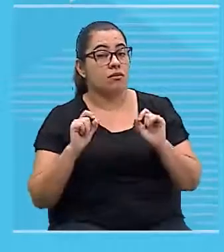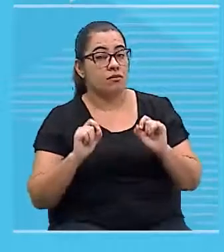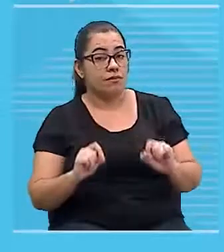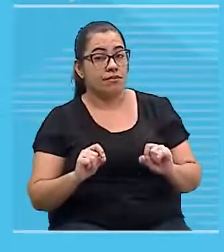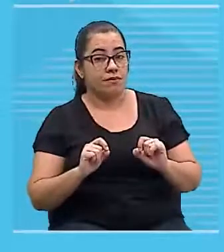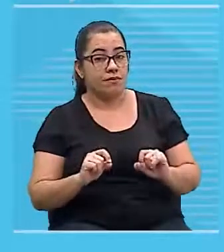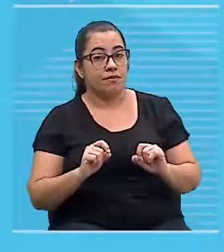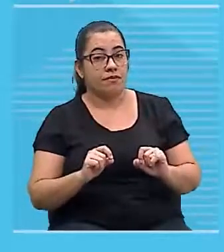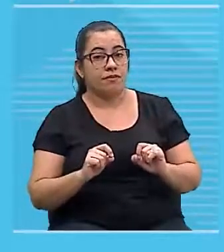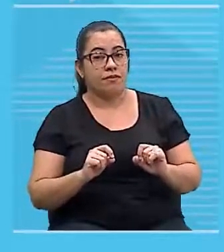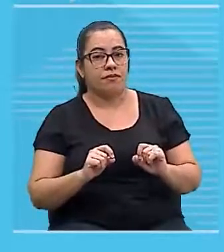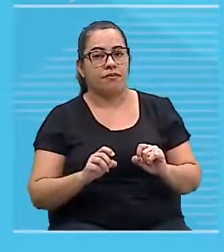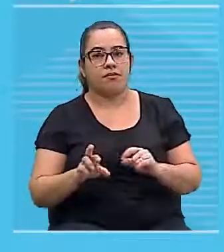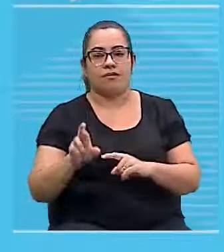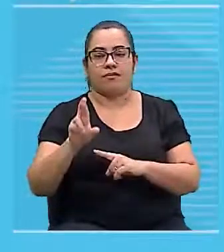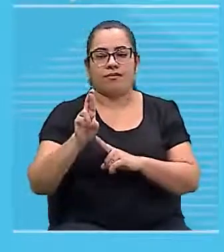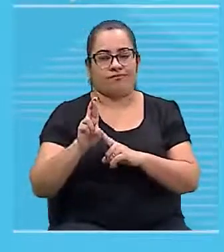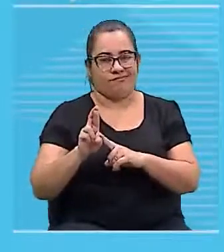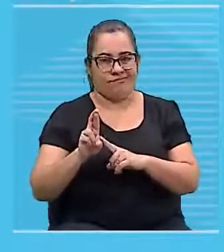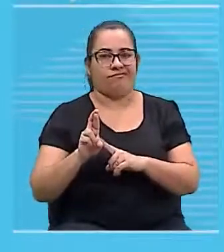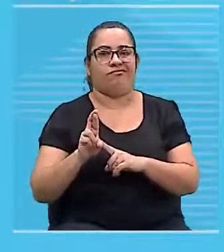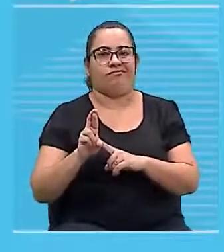do raio R